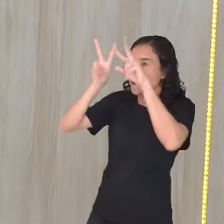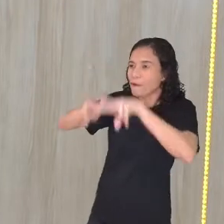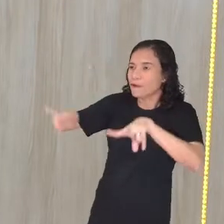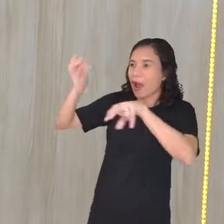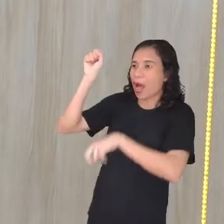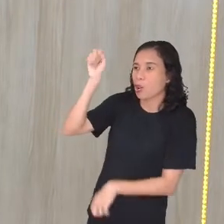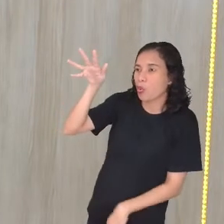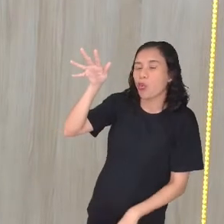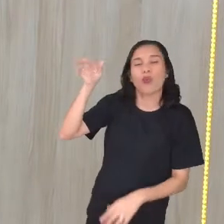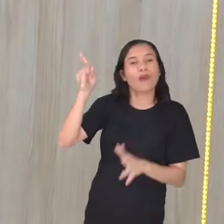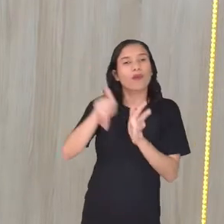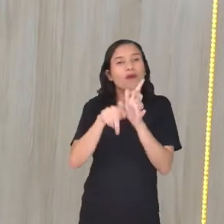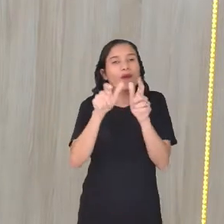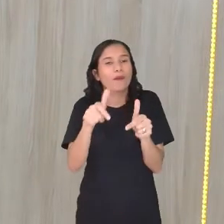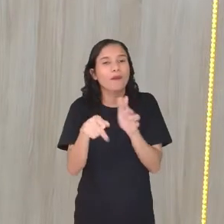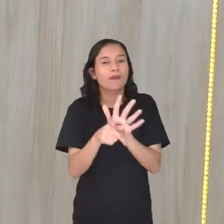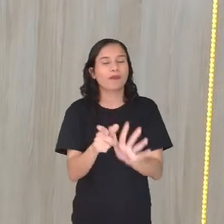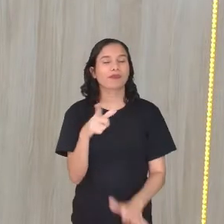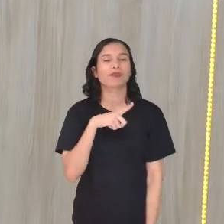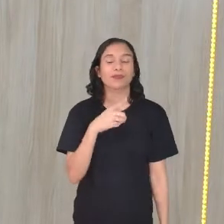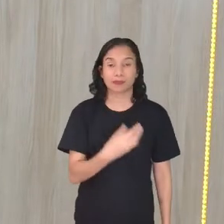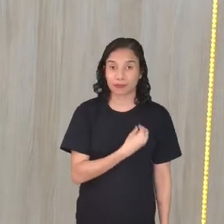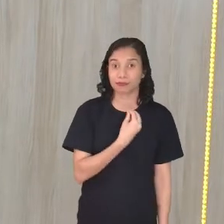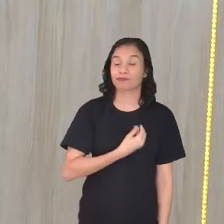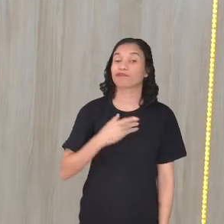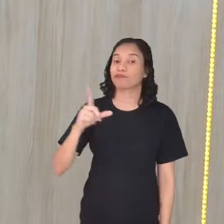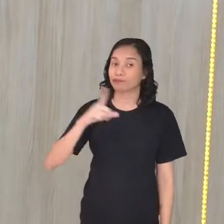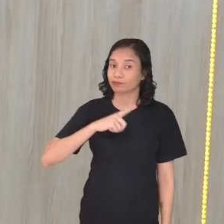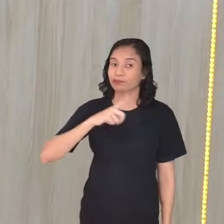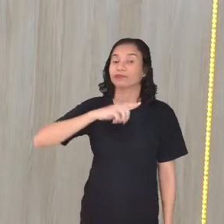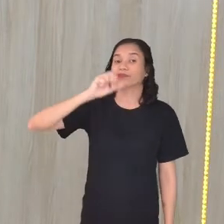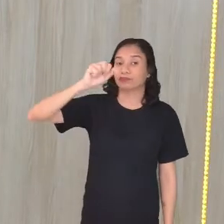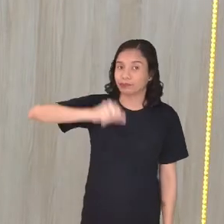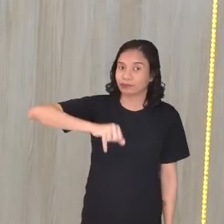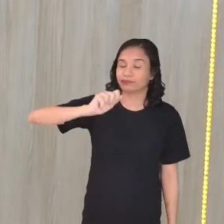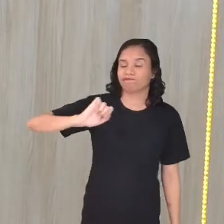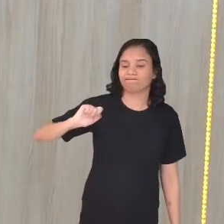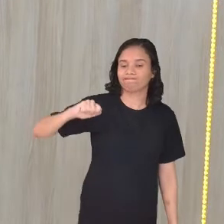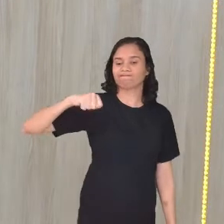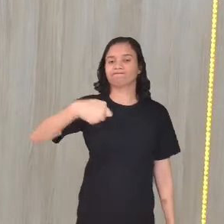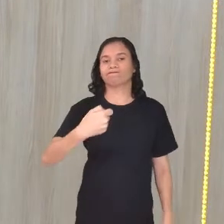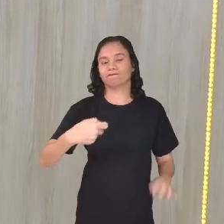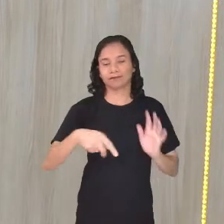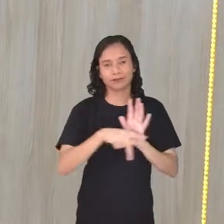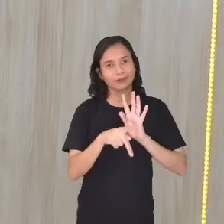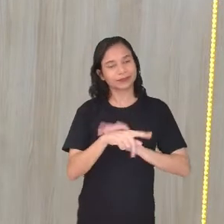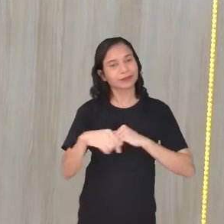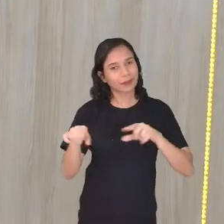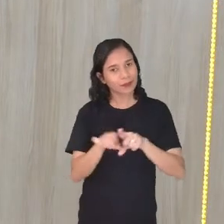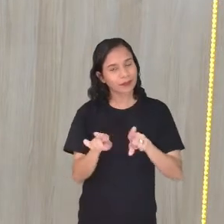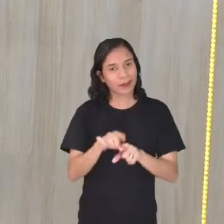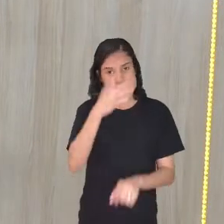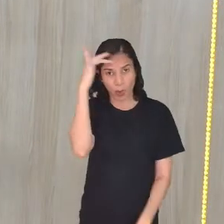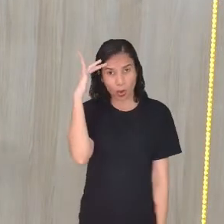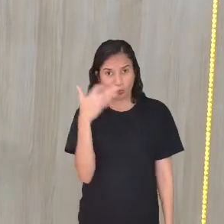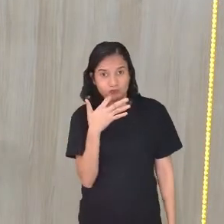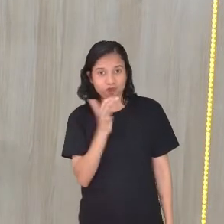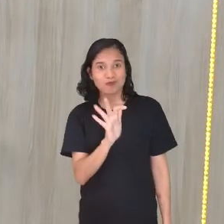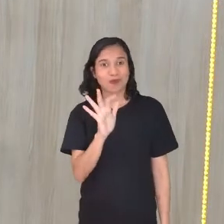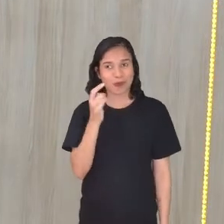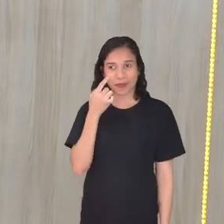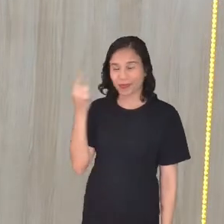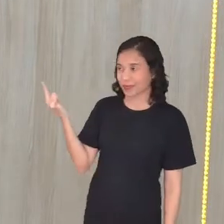ancorar as embarcações. Então, tem essa simbologia aí e muitas pessoas não conhecem